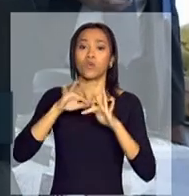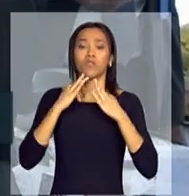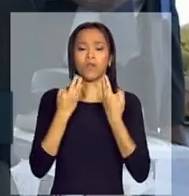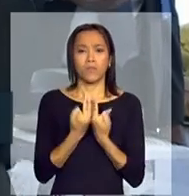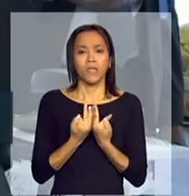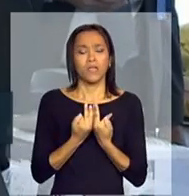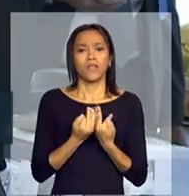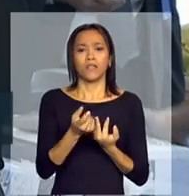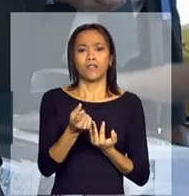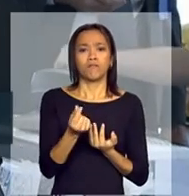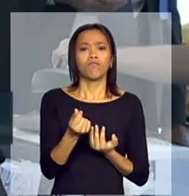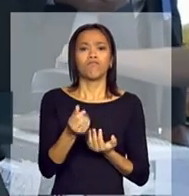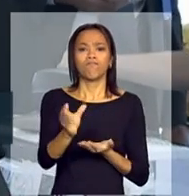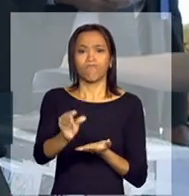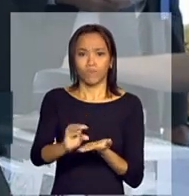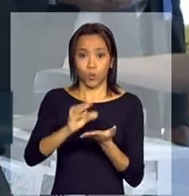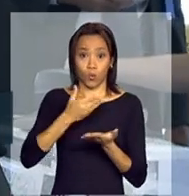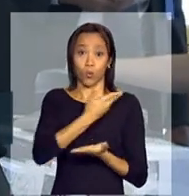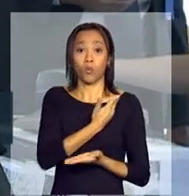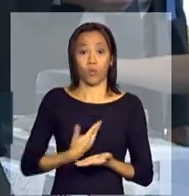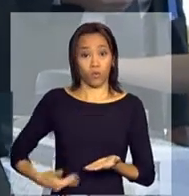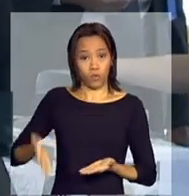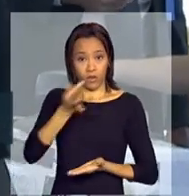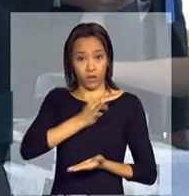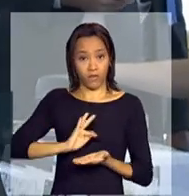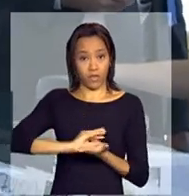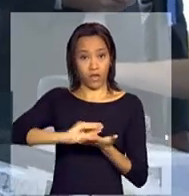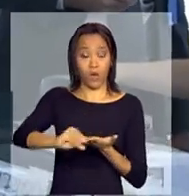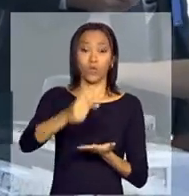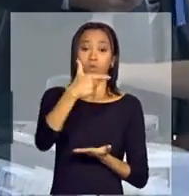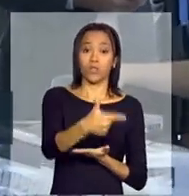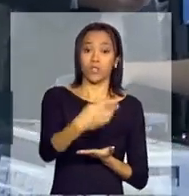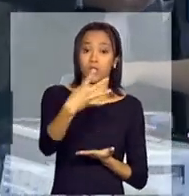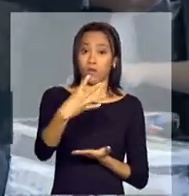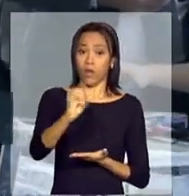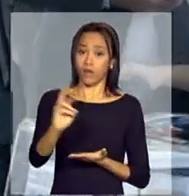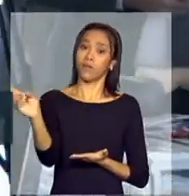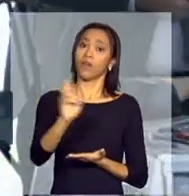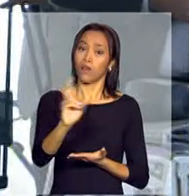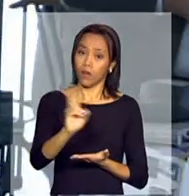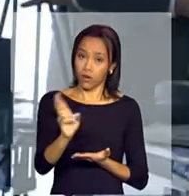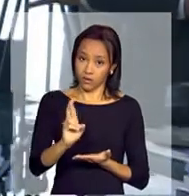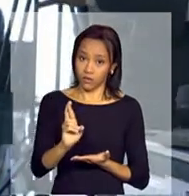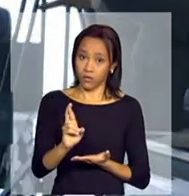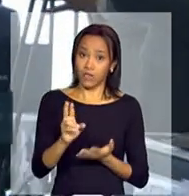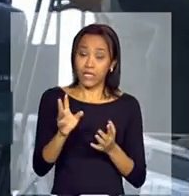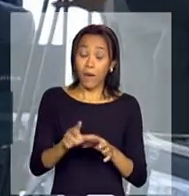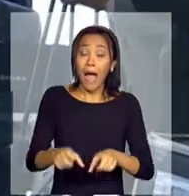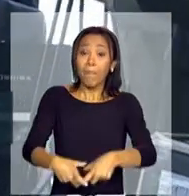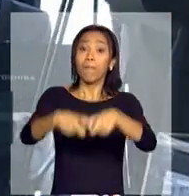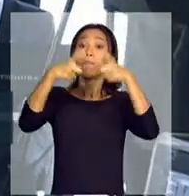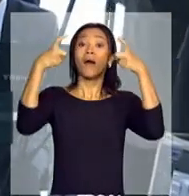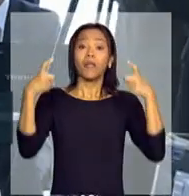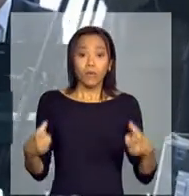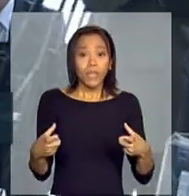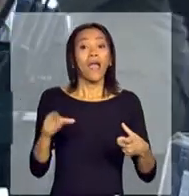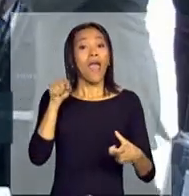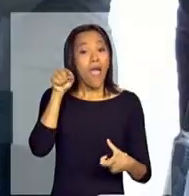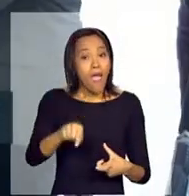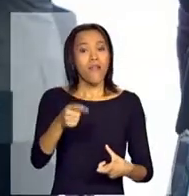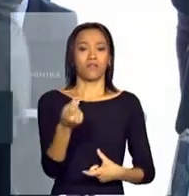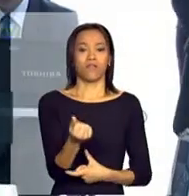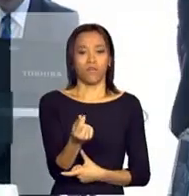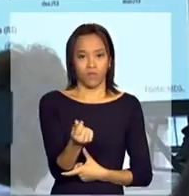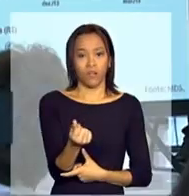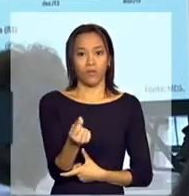transferência de renda do governo federal, R$ 240,00 per capita. A grande maioria recebe em torno disso. Então, isso aqui não é